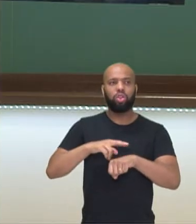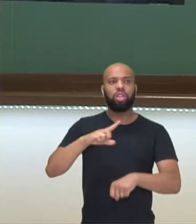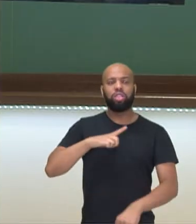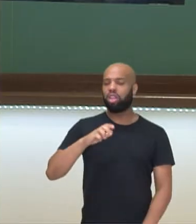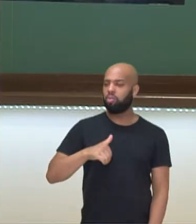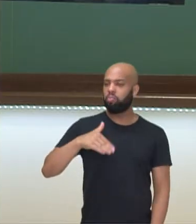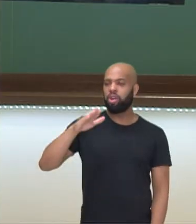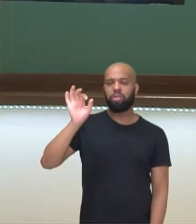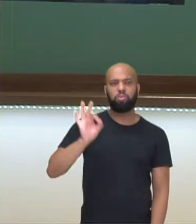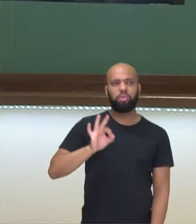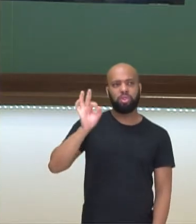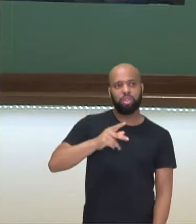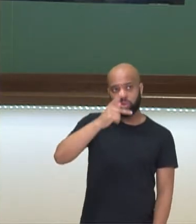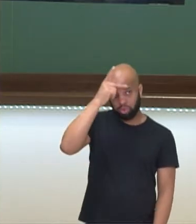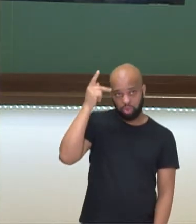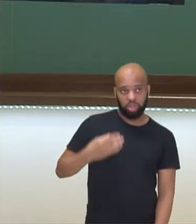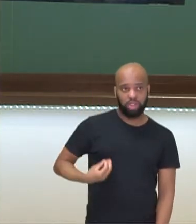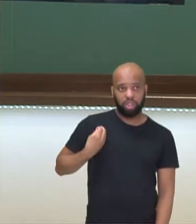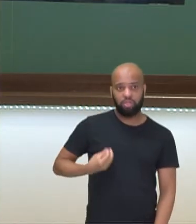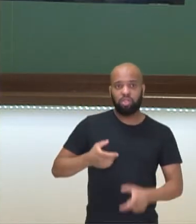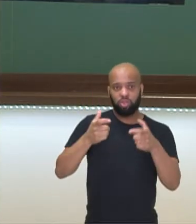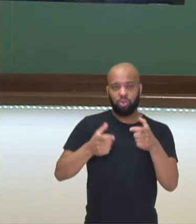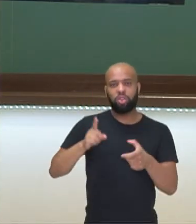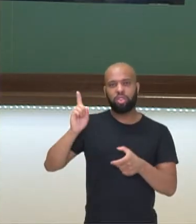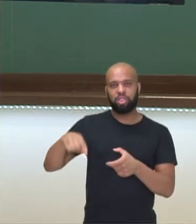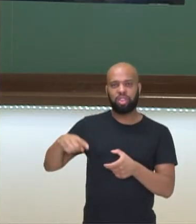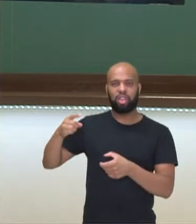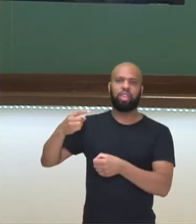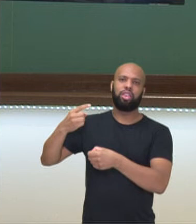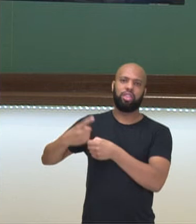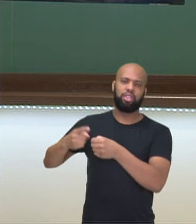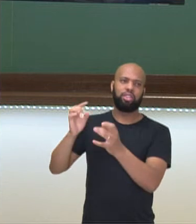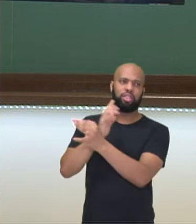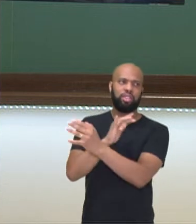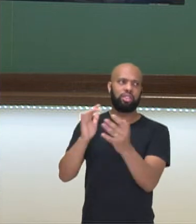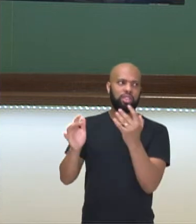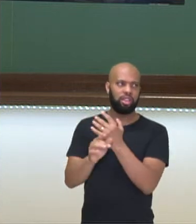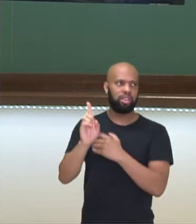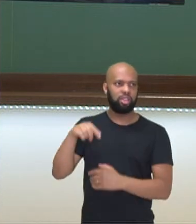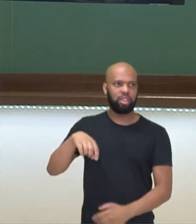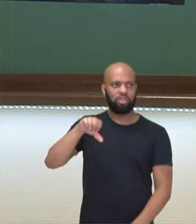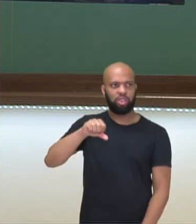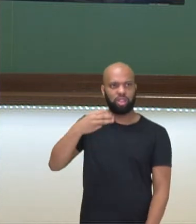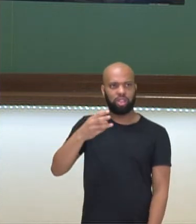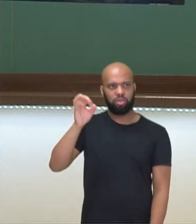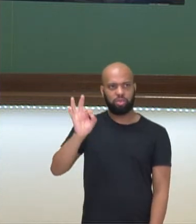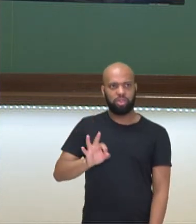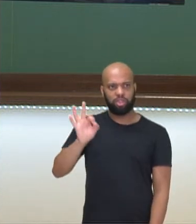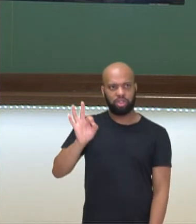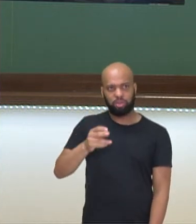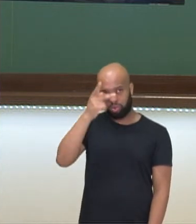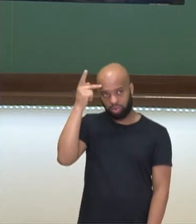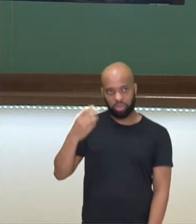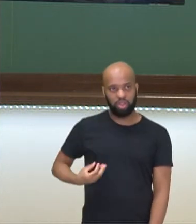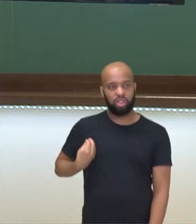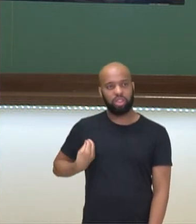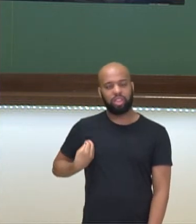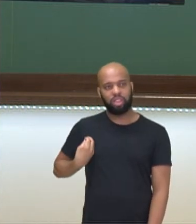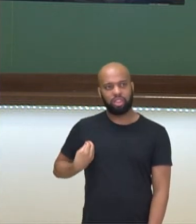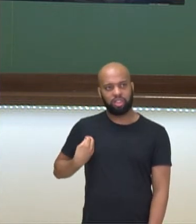porcentagem de pessoas vivendo nas cidades, ou seja, 93% das pessoas que moram